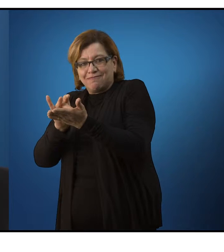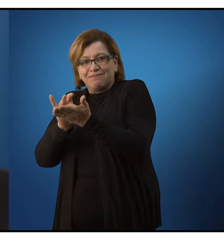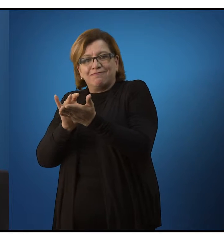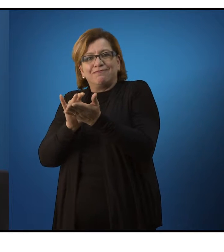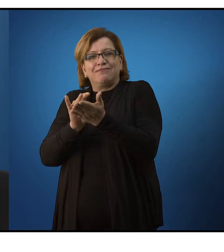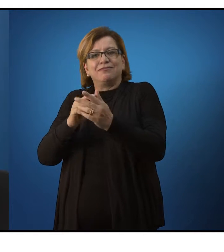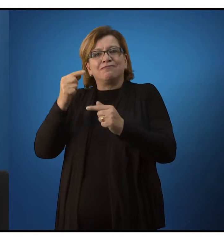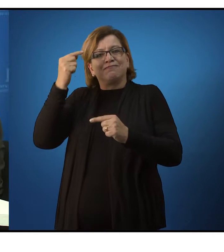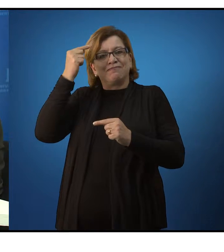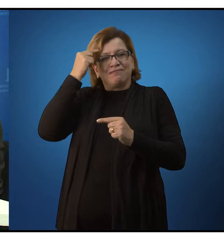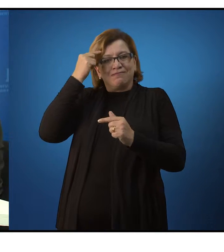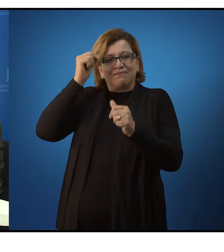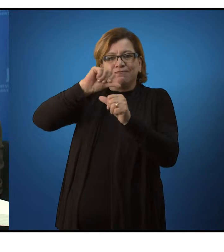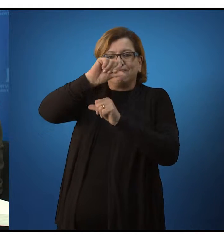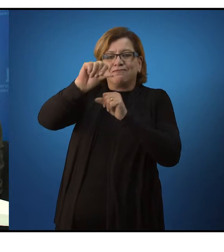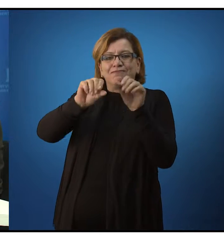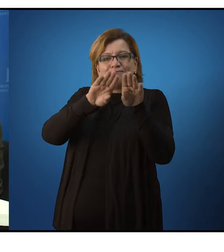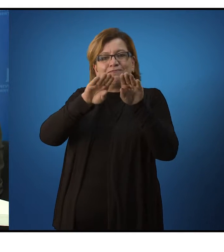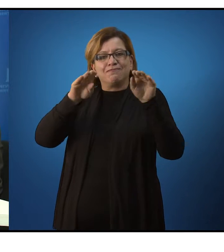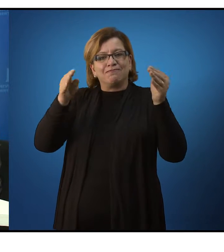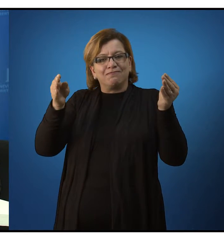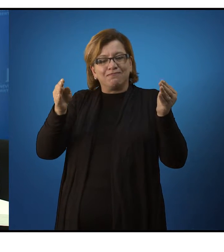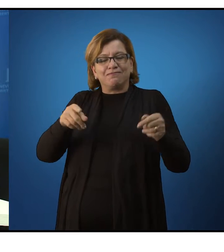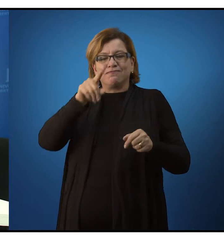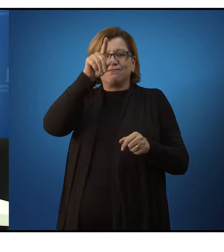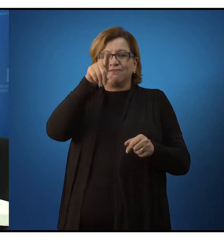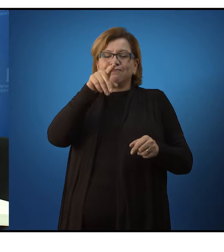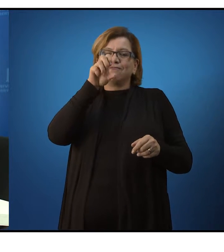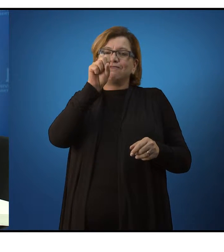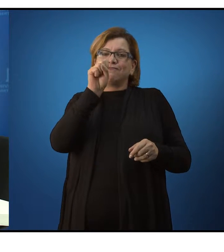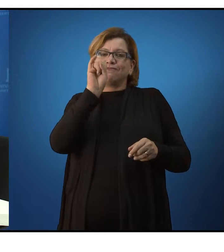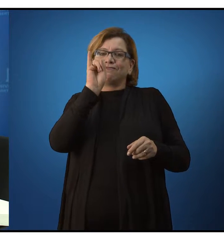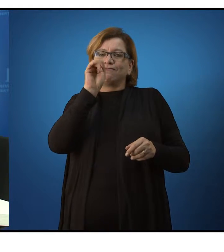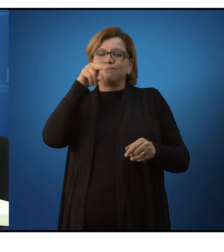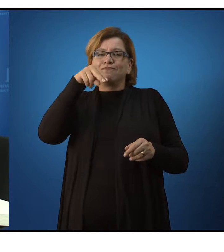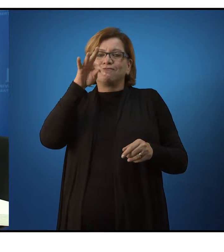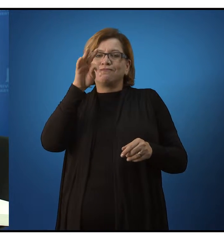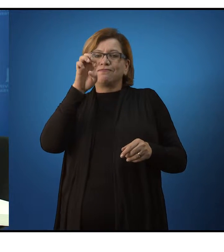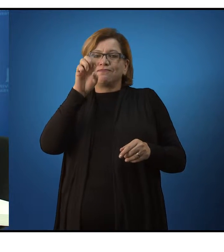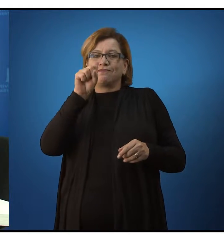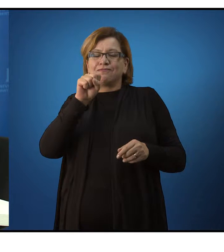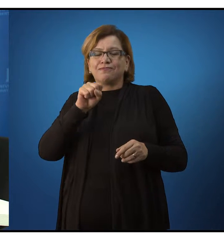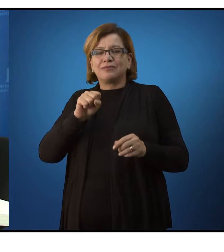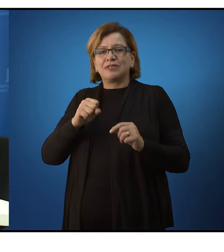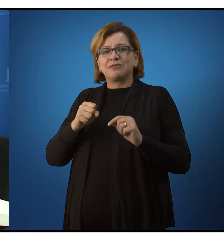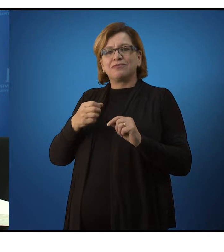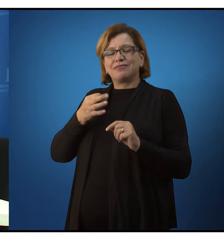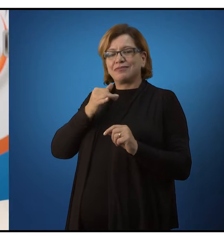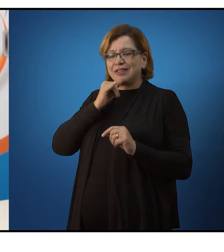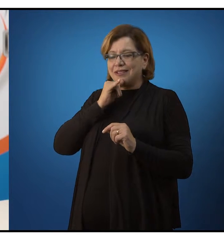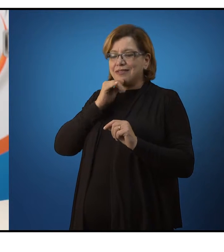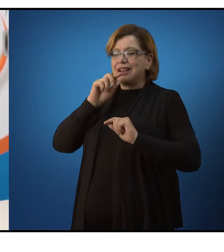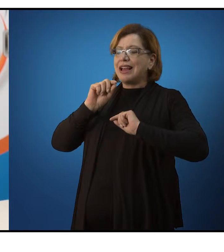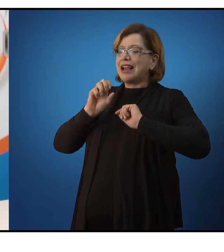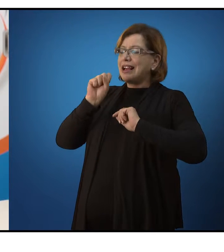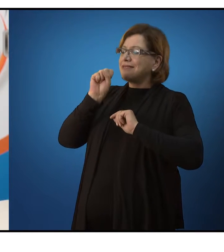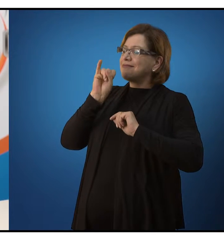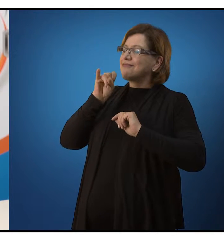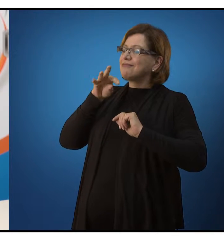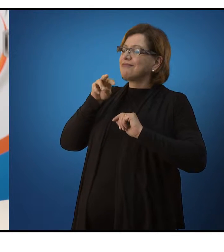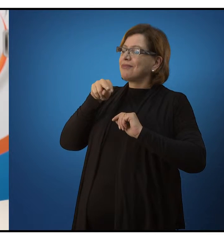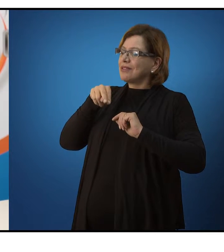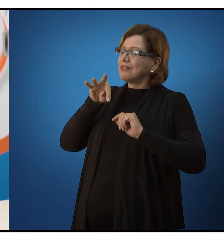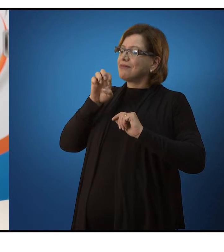e o pensamento do homem. Ou seja, né, professor Salo, a síntese é colocar em prática, né? É olhar para a